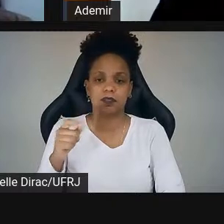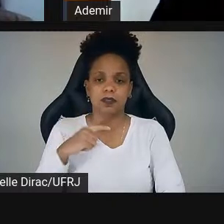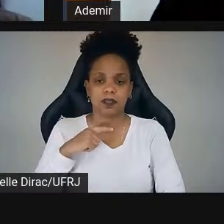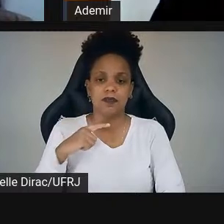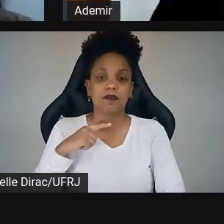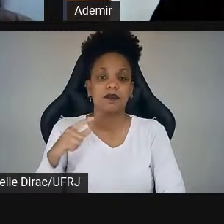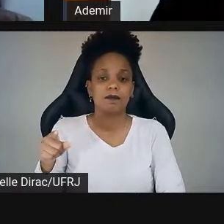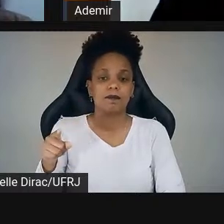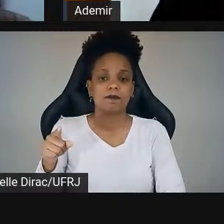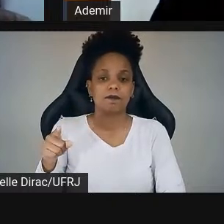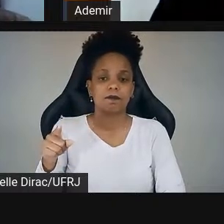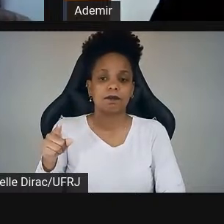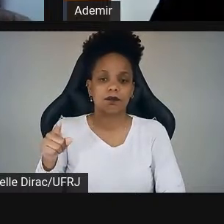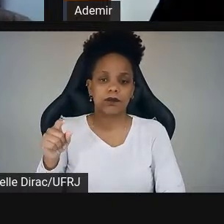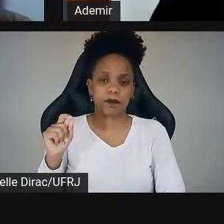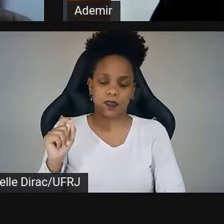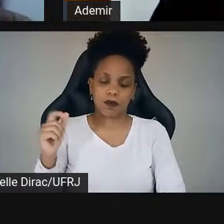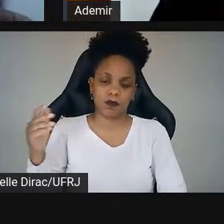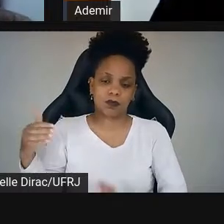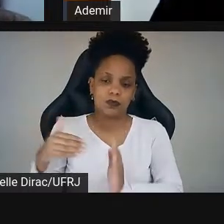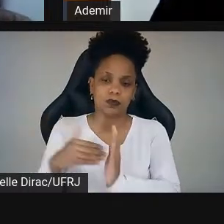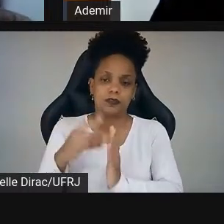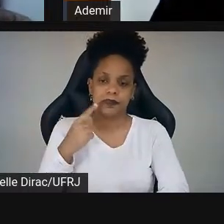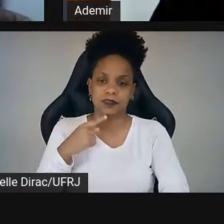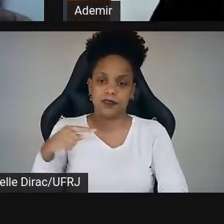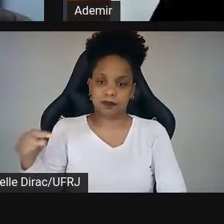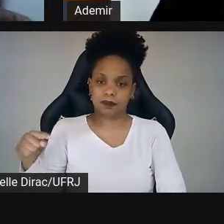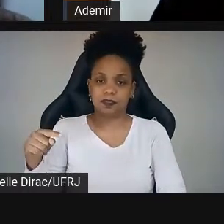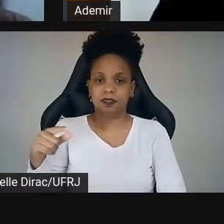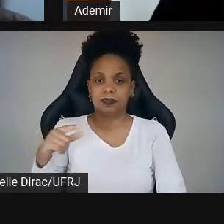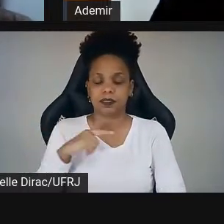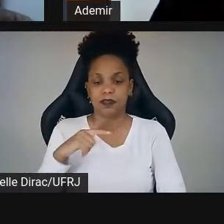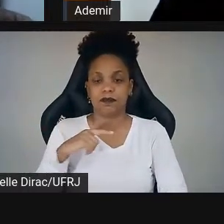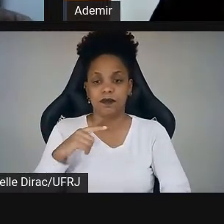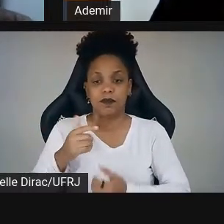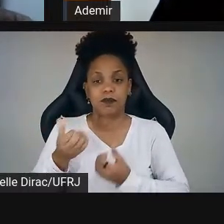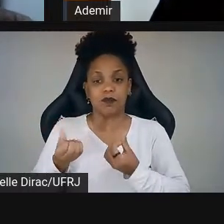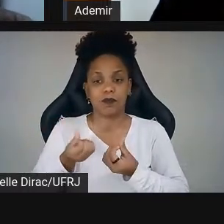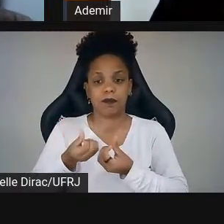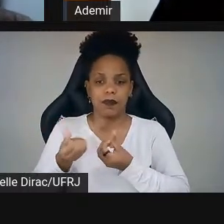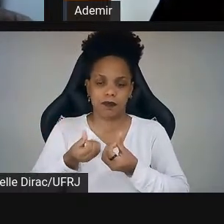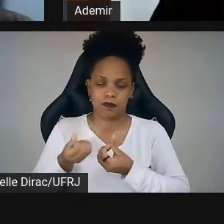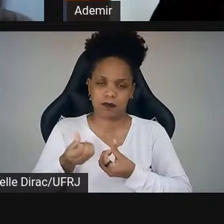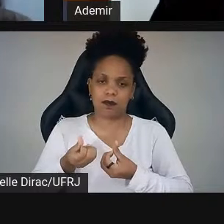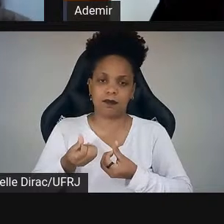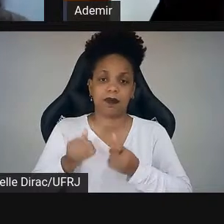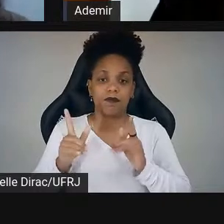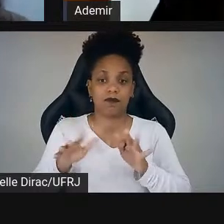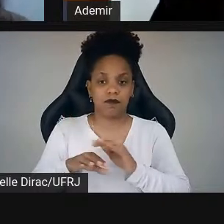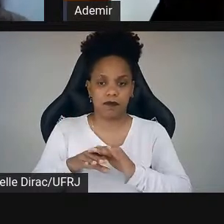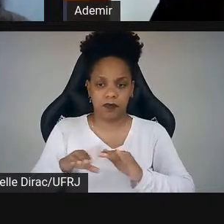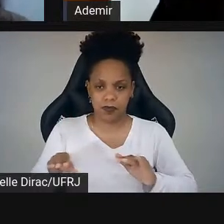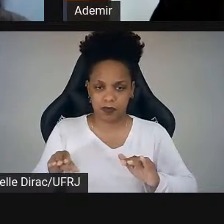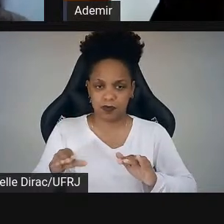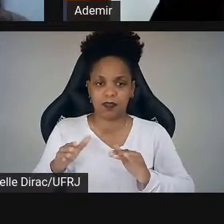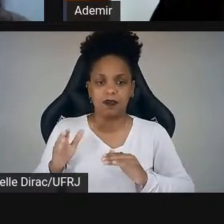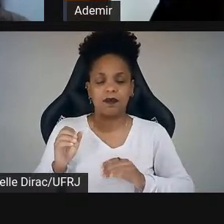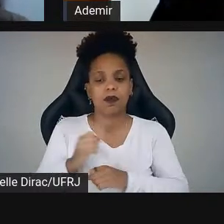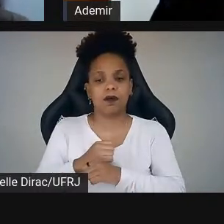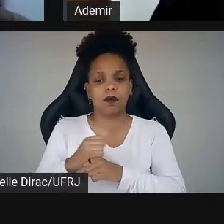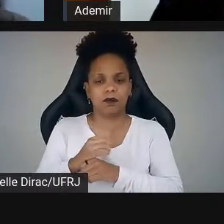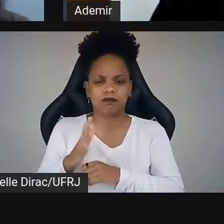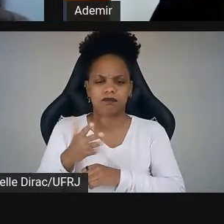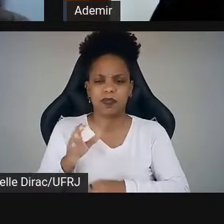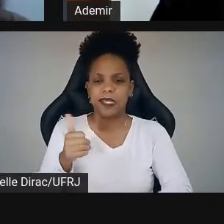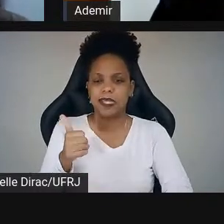duas edições já seguiram, que é ali a última semana letiva do ano, né? Para a gente encerrar o ano, deve, ali, a partir de 15 de